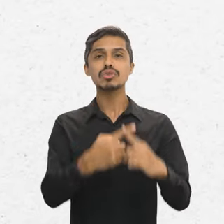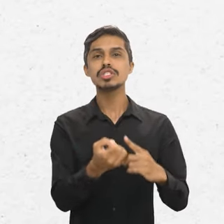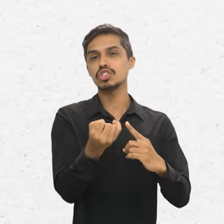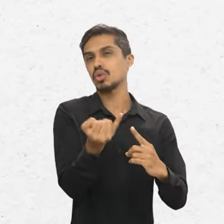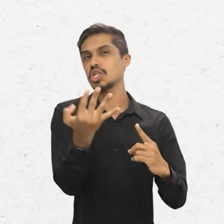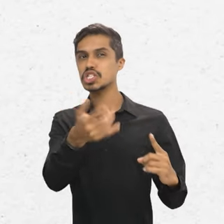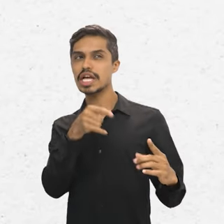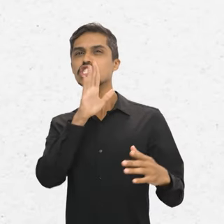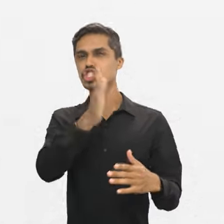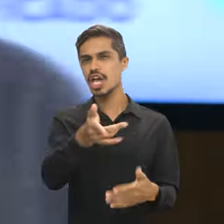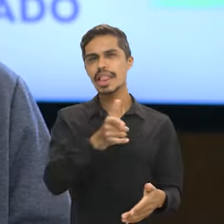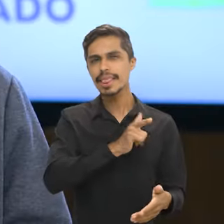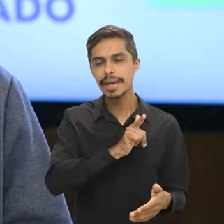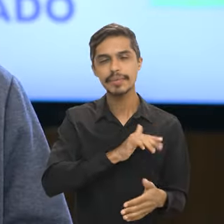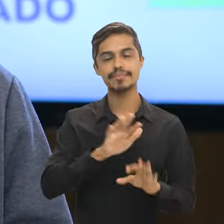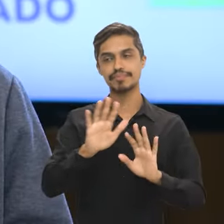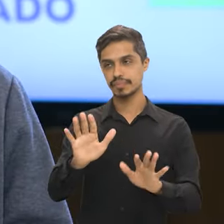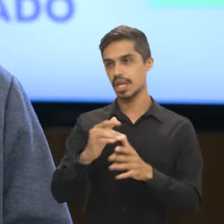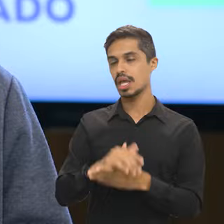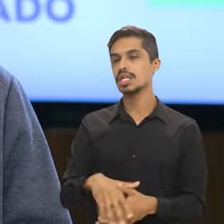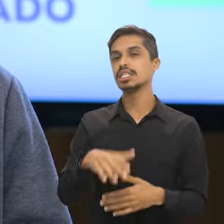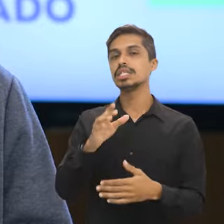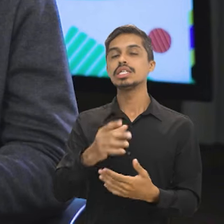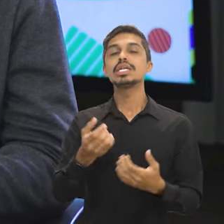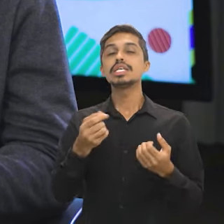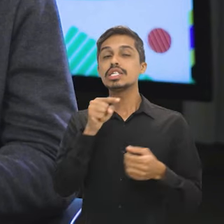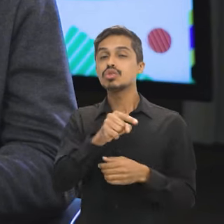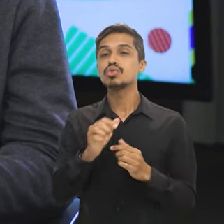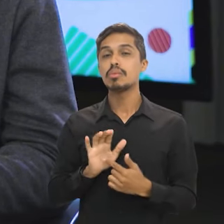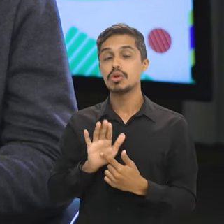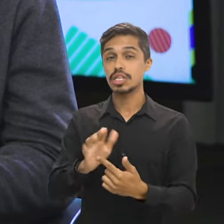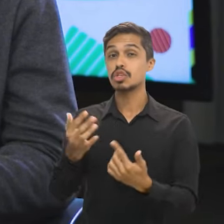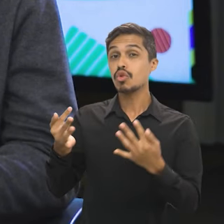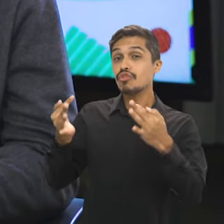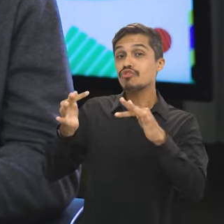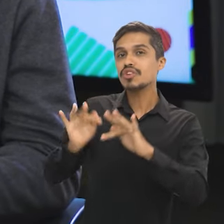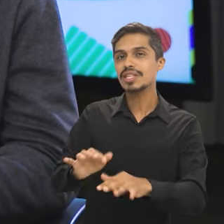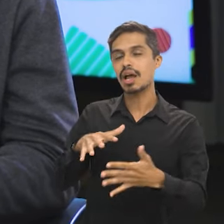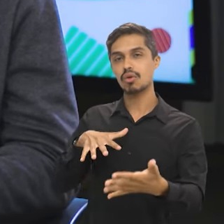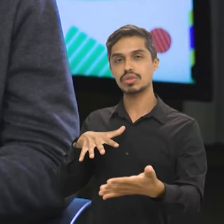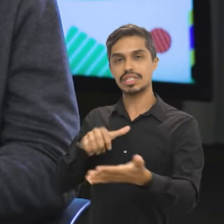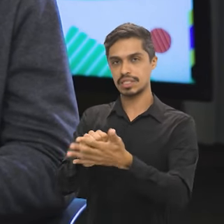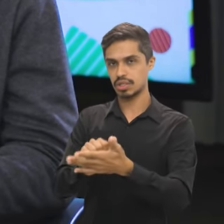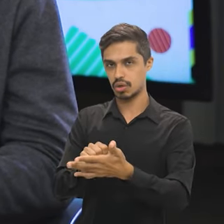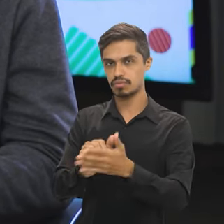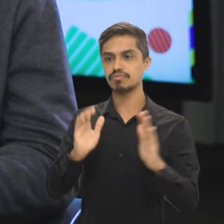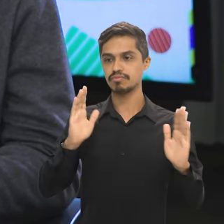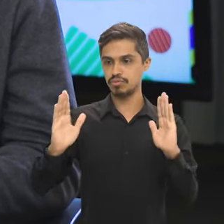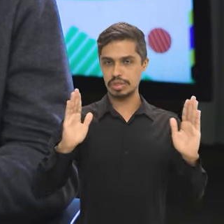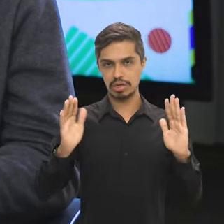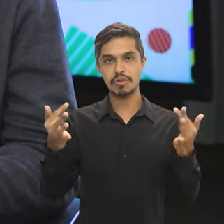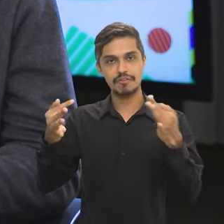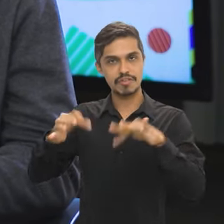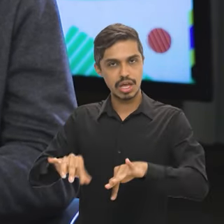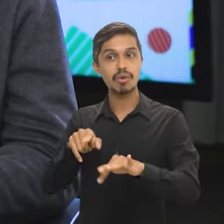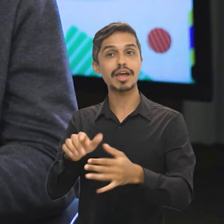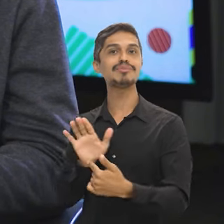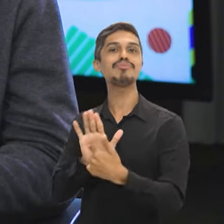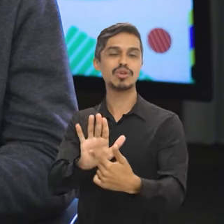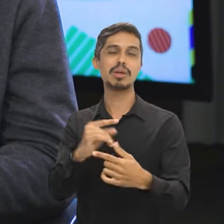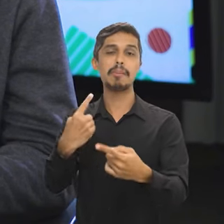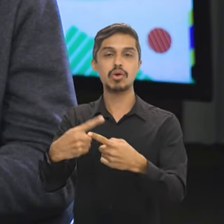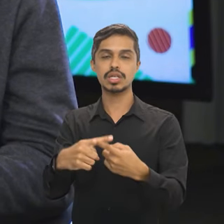concorrência por bloco saiu? A relação da concorrência por bloco vai ser disponibilizada no momento em que se encerrarem as inscrições.